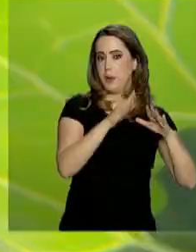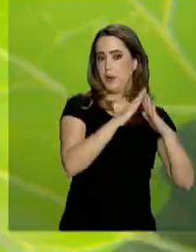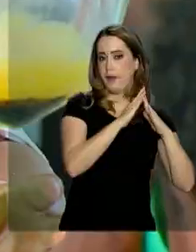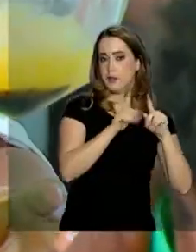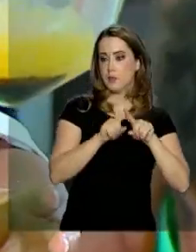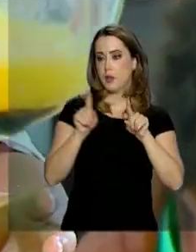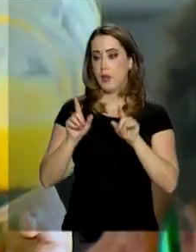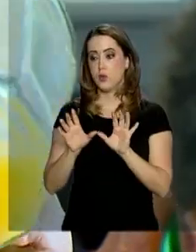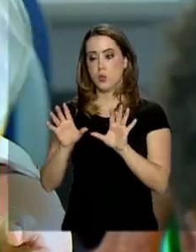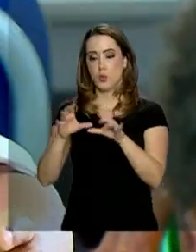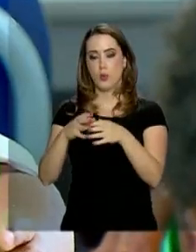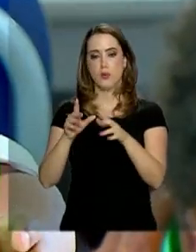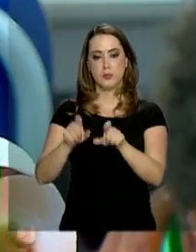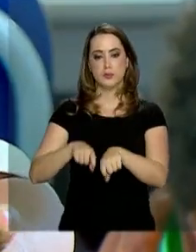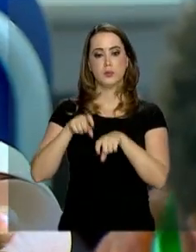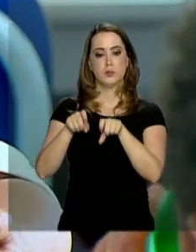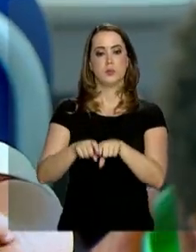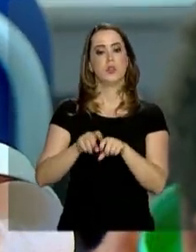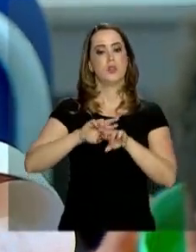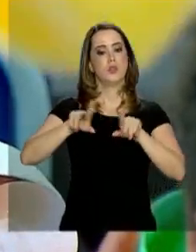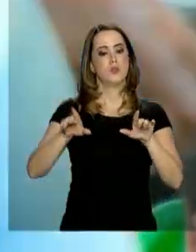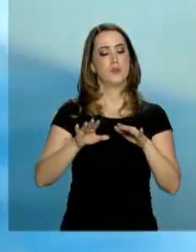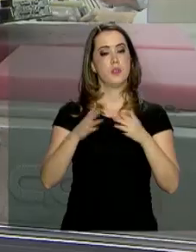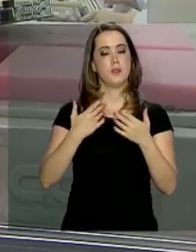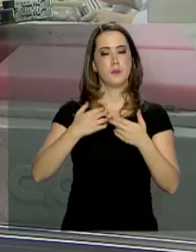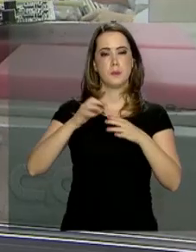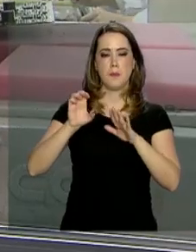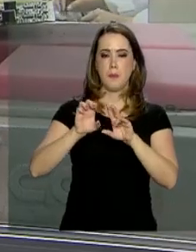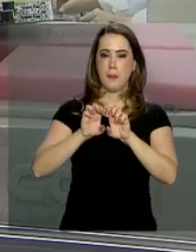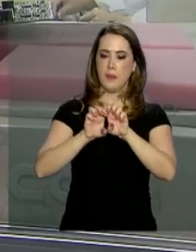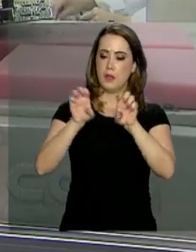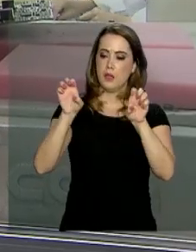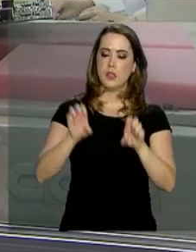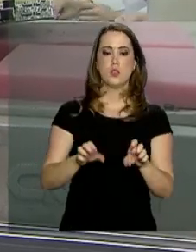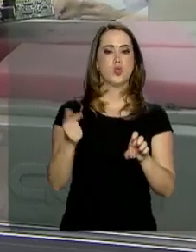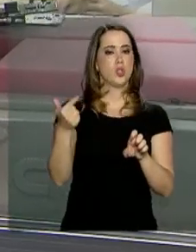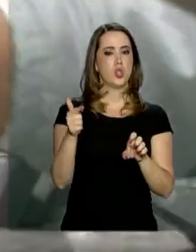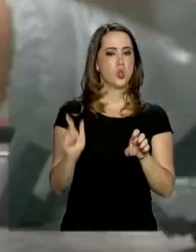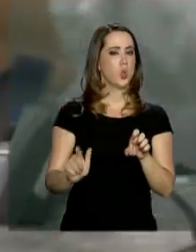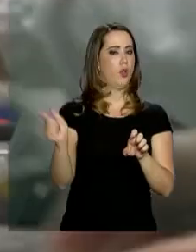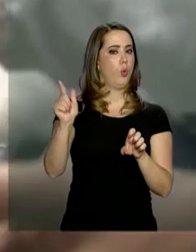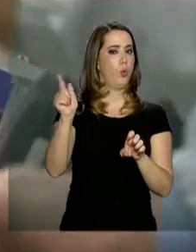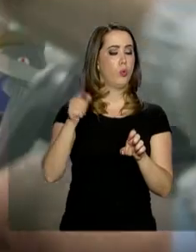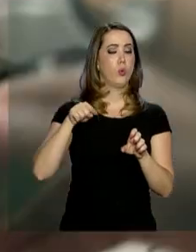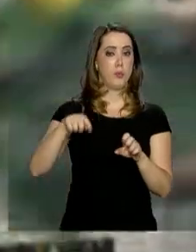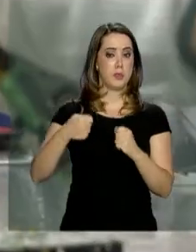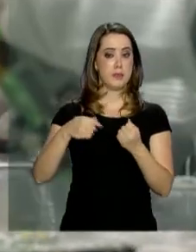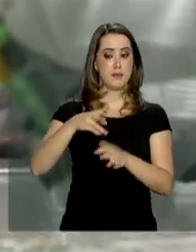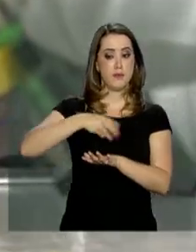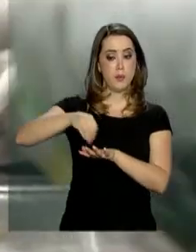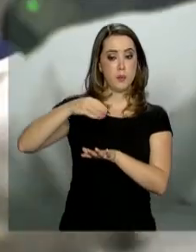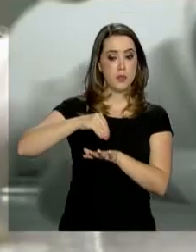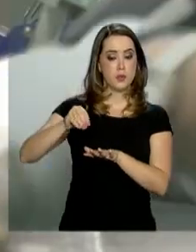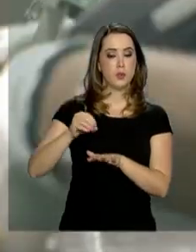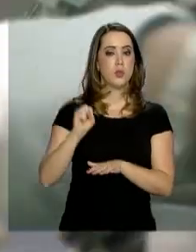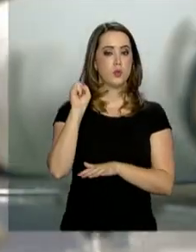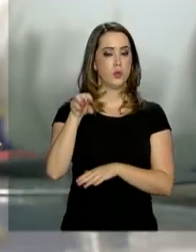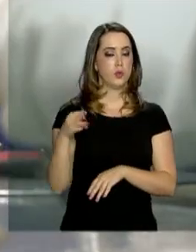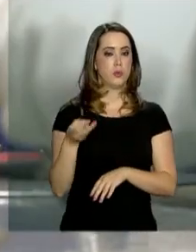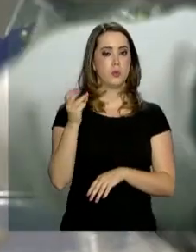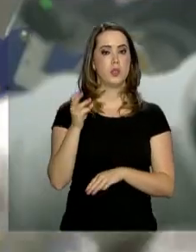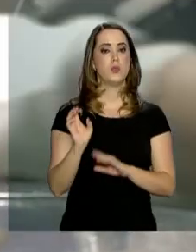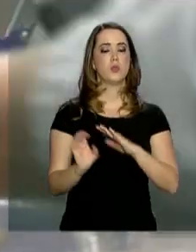física e as entidades sem fins lucrativos, devem enviar os dados. Oito milhões de pequenas empresas,